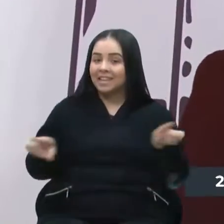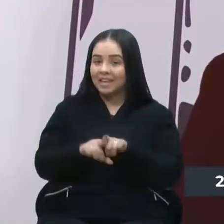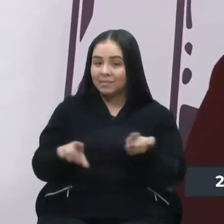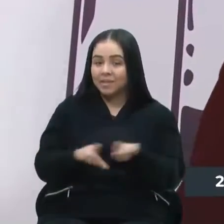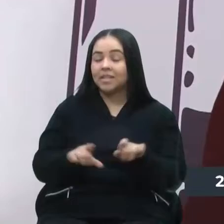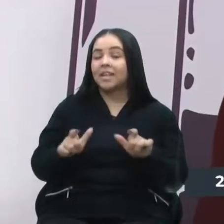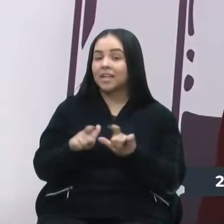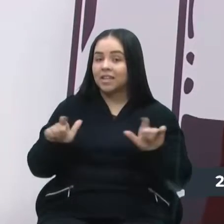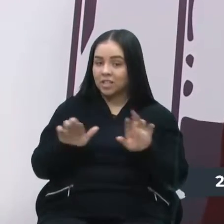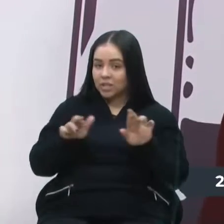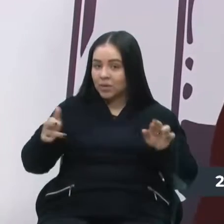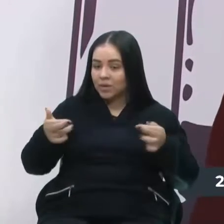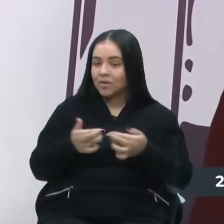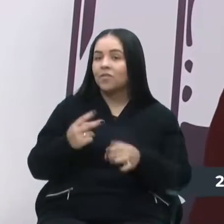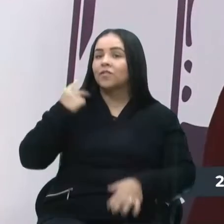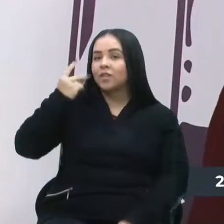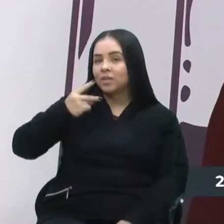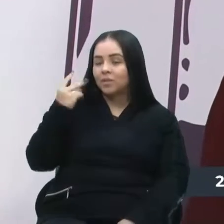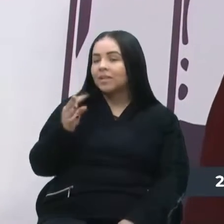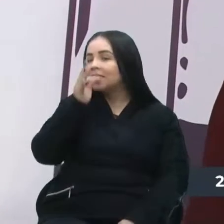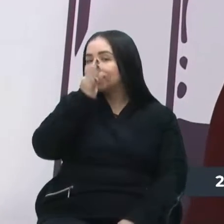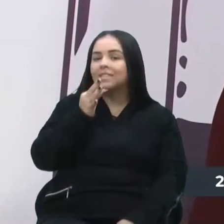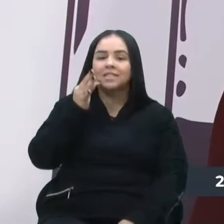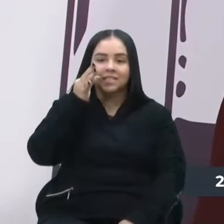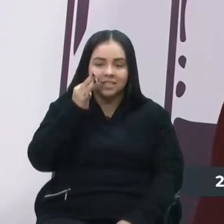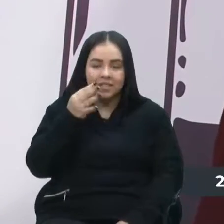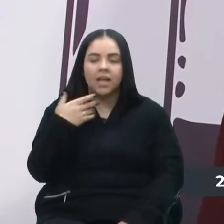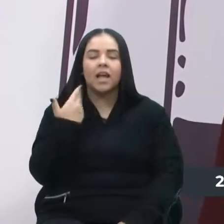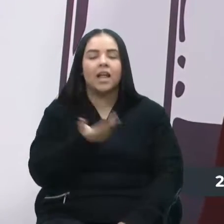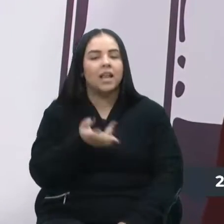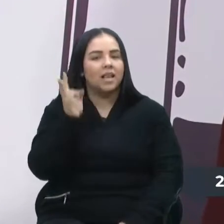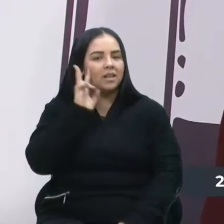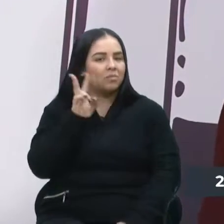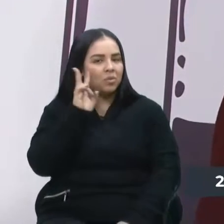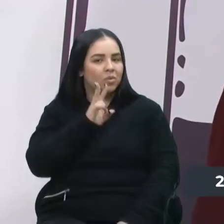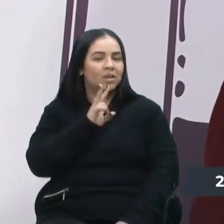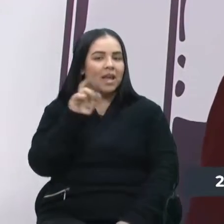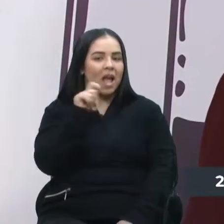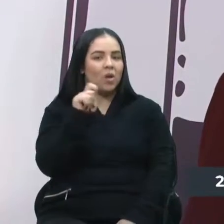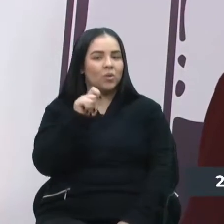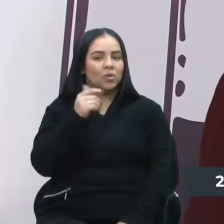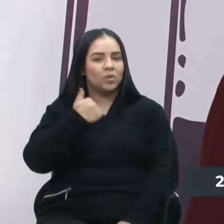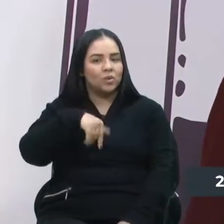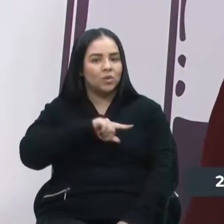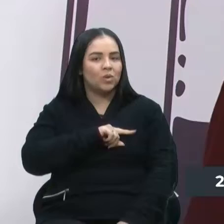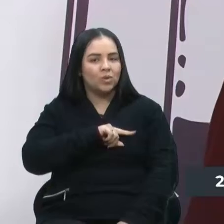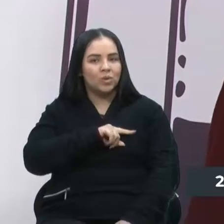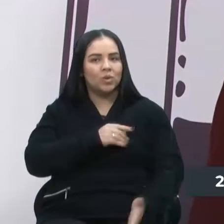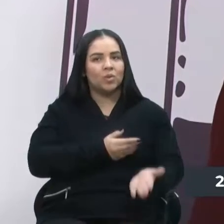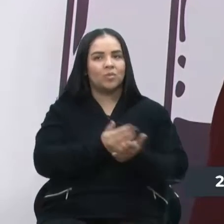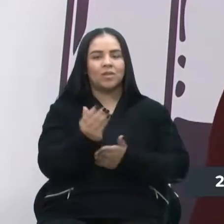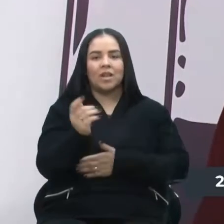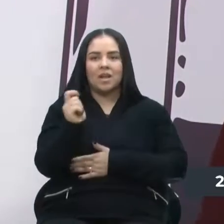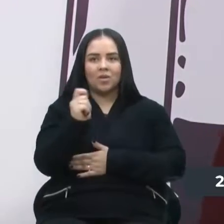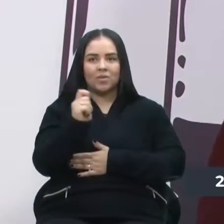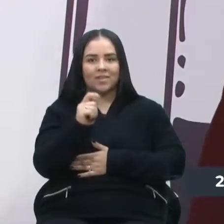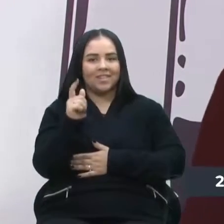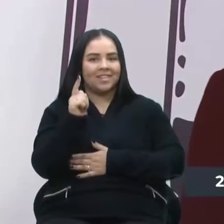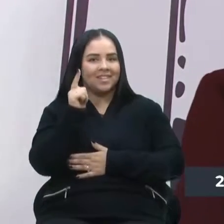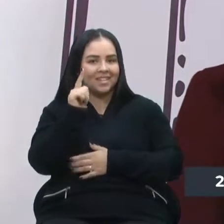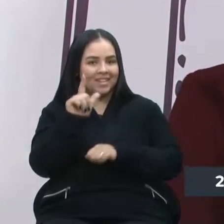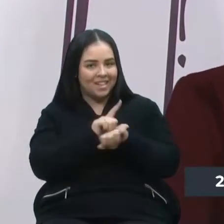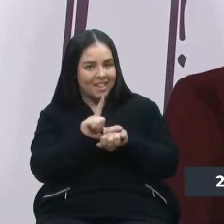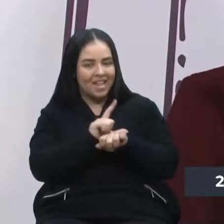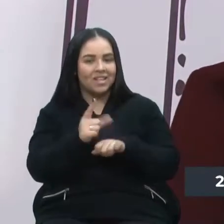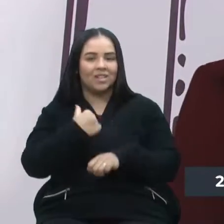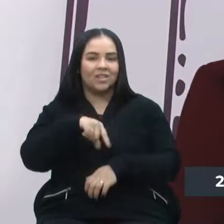no grande expediente foi a vereadora Tatiane Friço, que lembrou que agora, em agosto, estamos começando o Agosto Lilás, onde